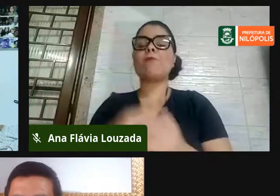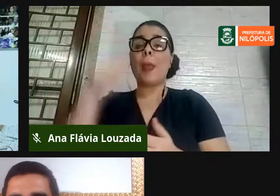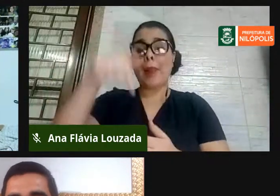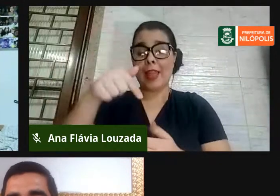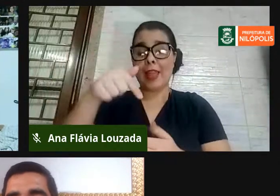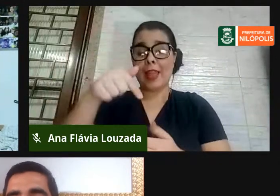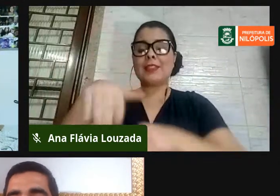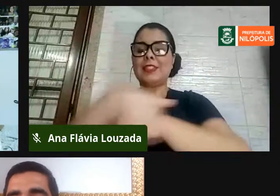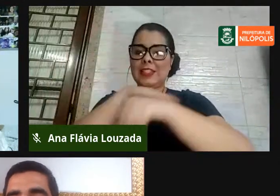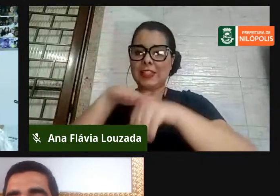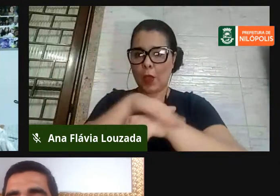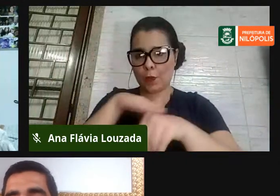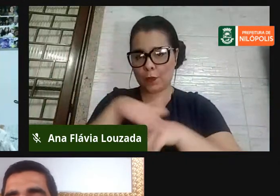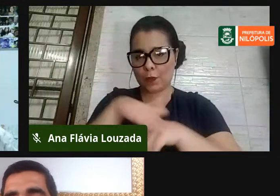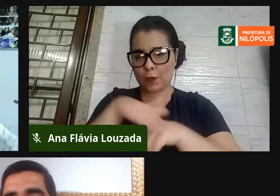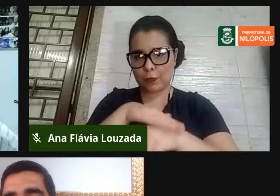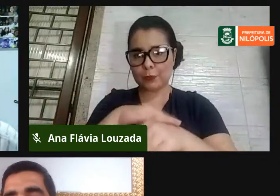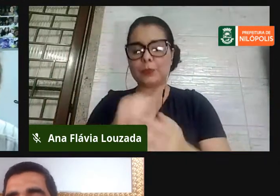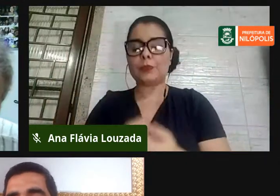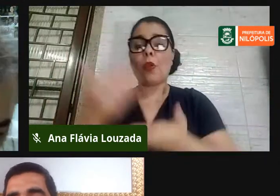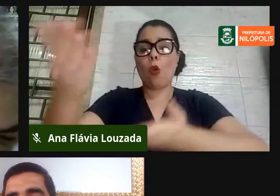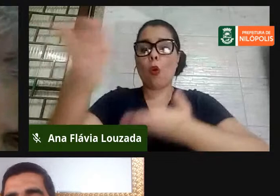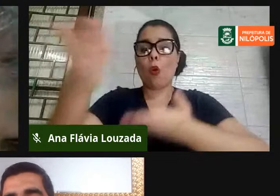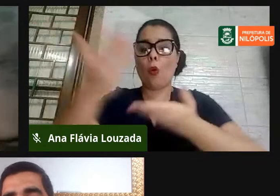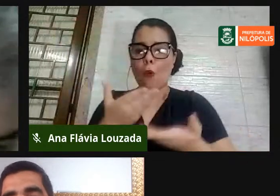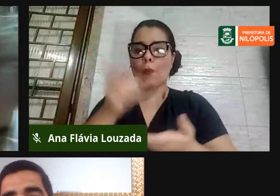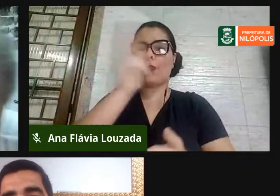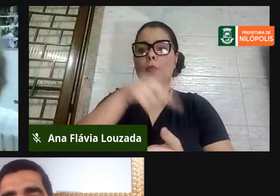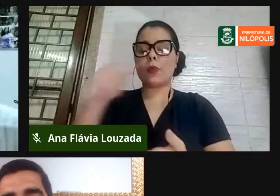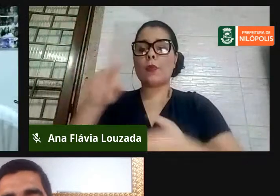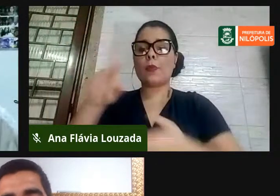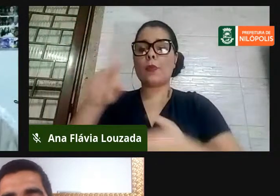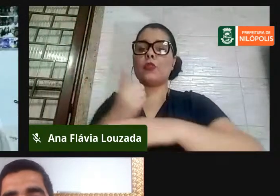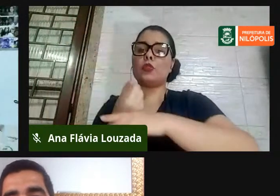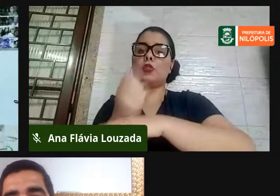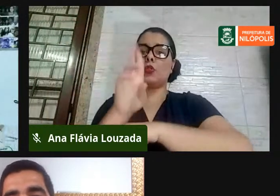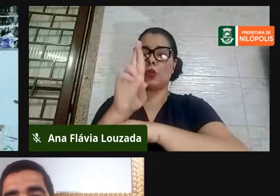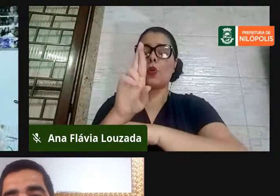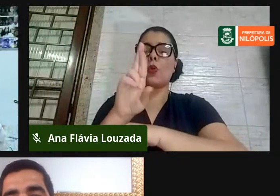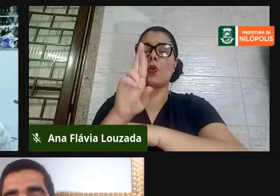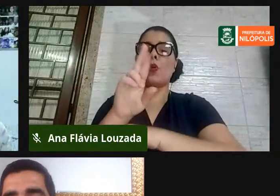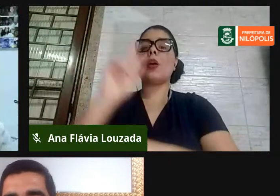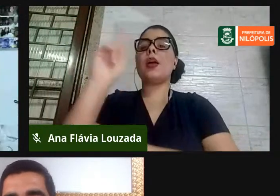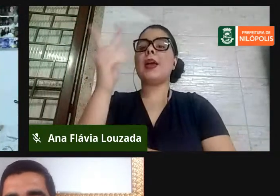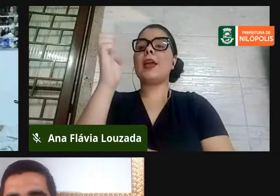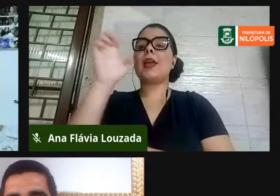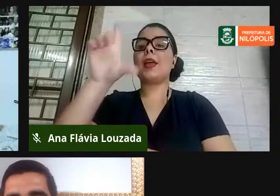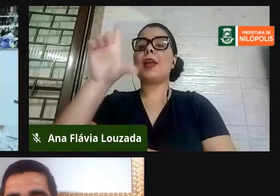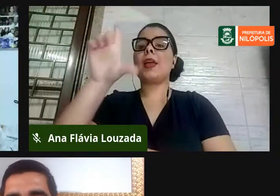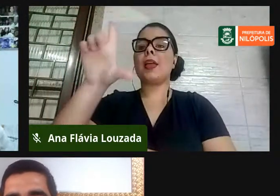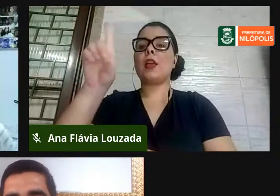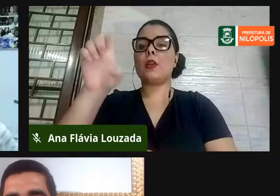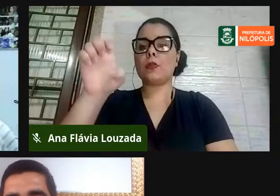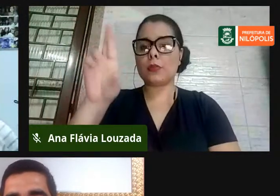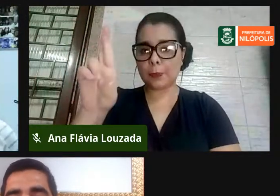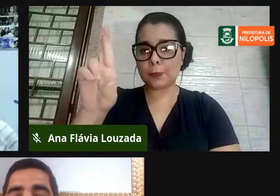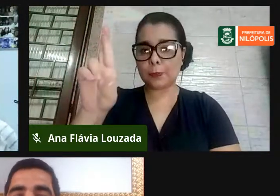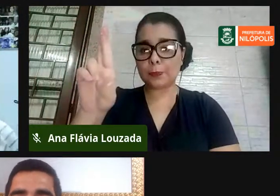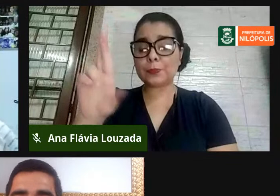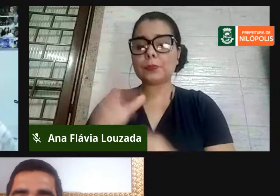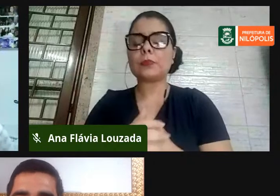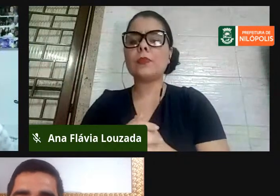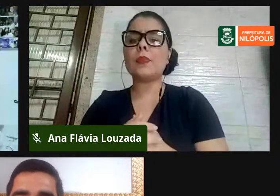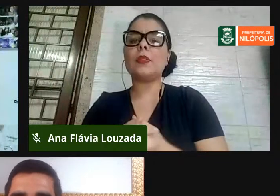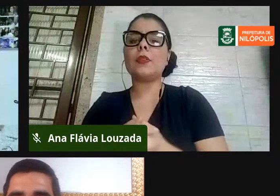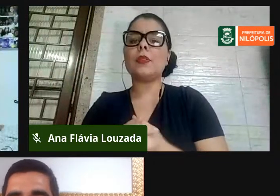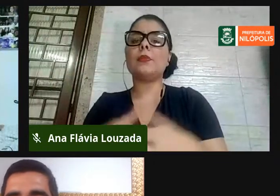assim como ele prefere, nós chamamos o professor doutor Helder Molina para compor aqui a... para